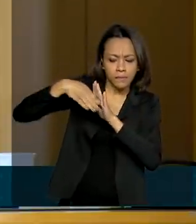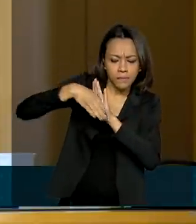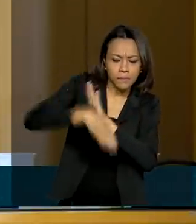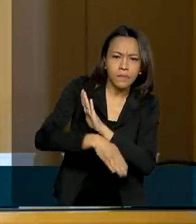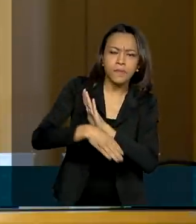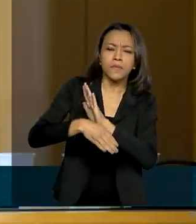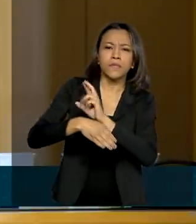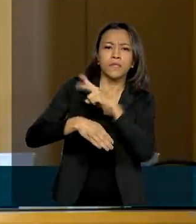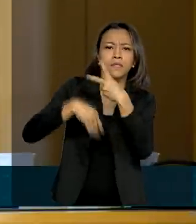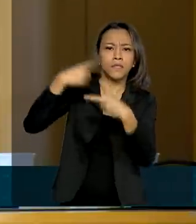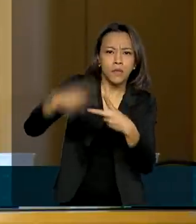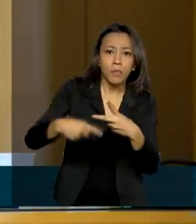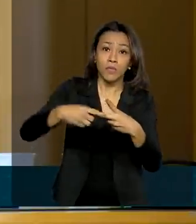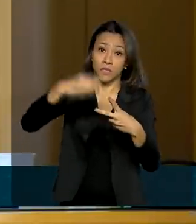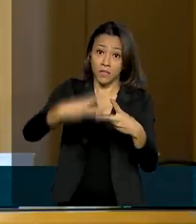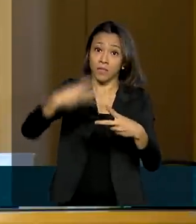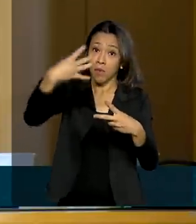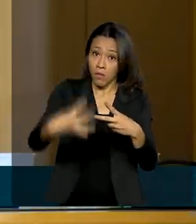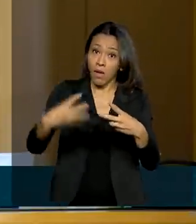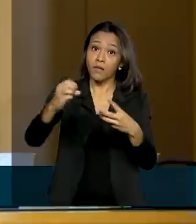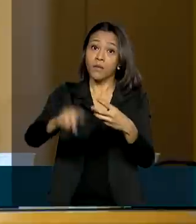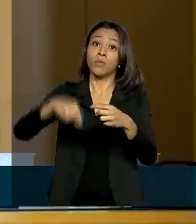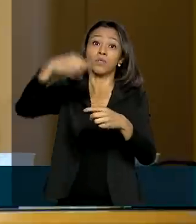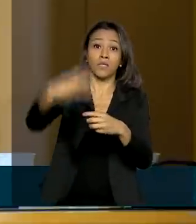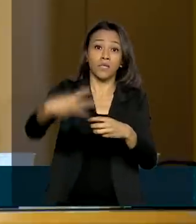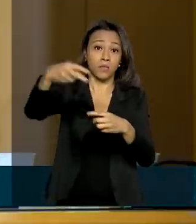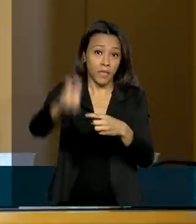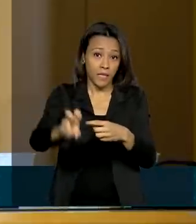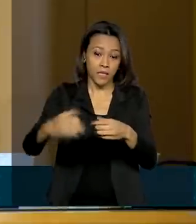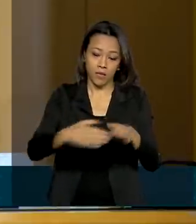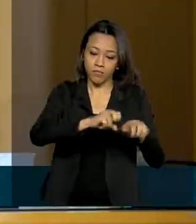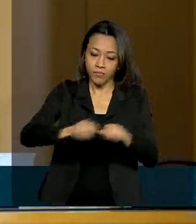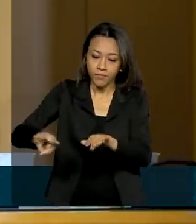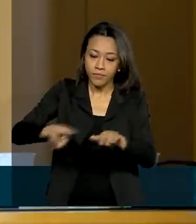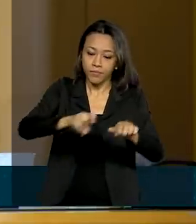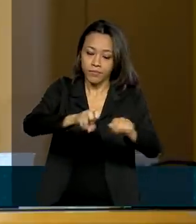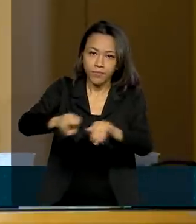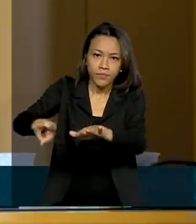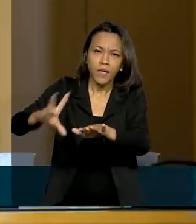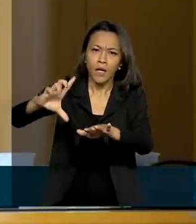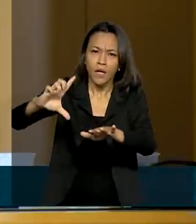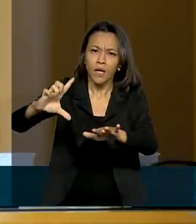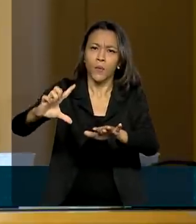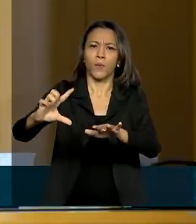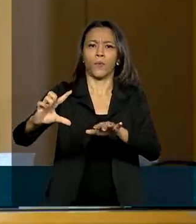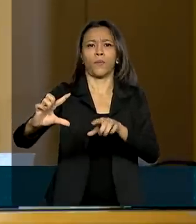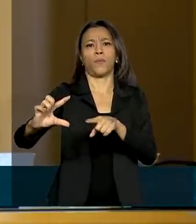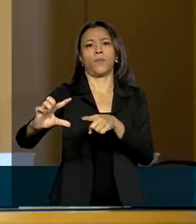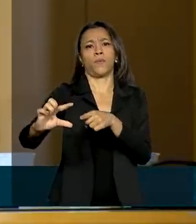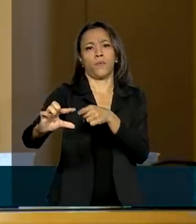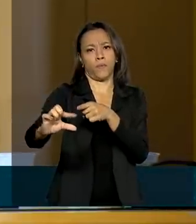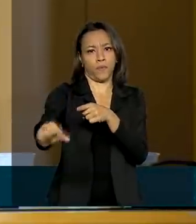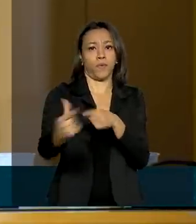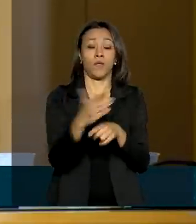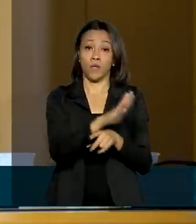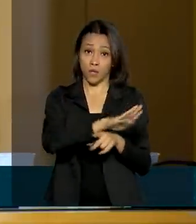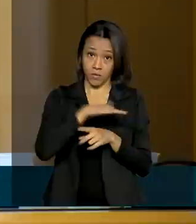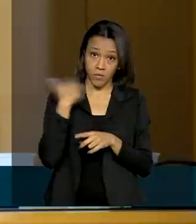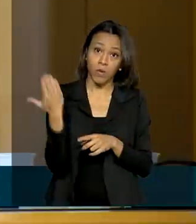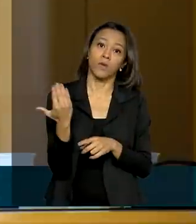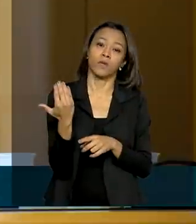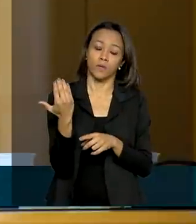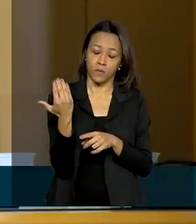e da 34ª para a 35ª semana, uma redução bastante significativa no número de óbitos de